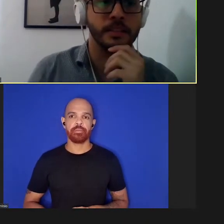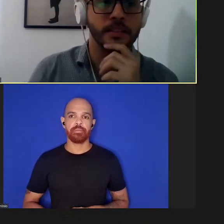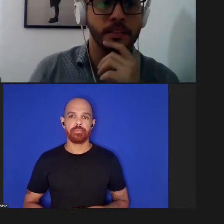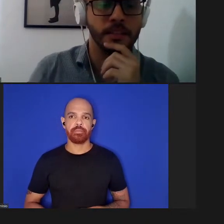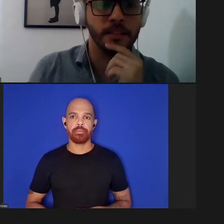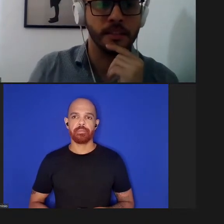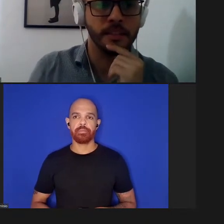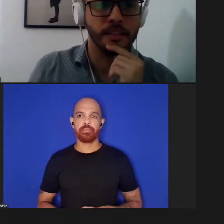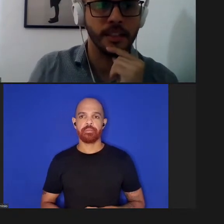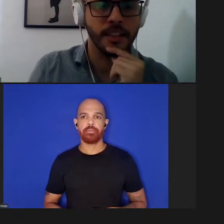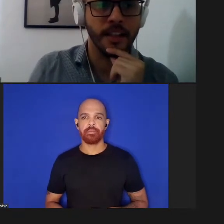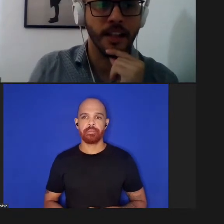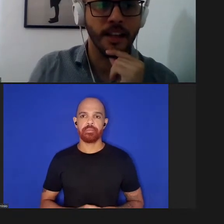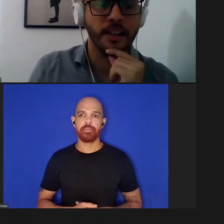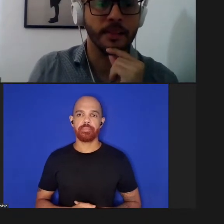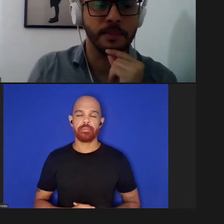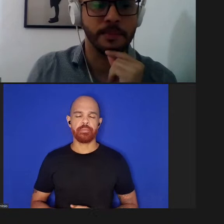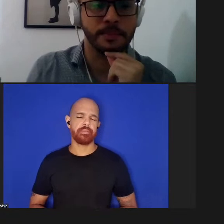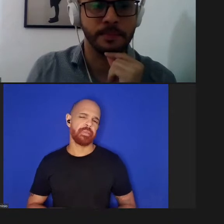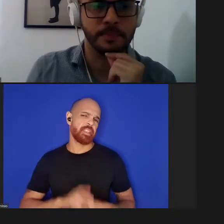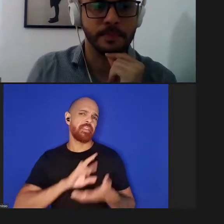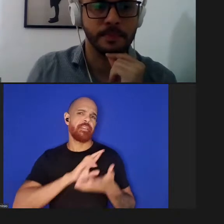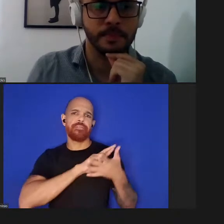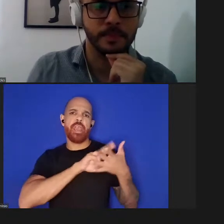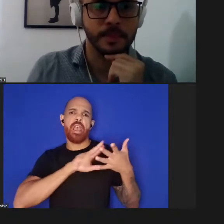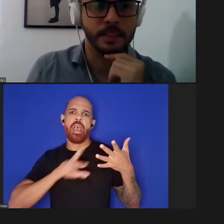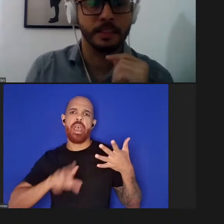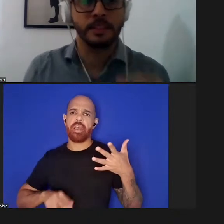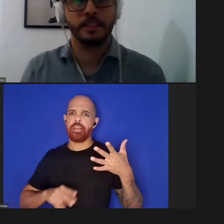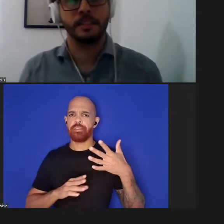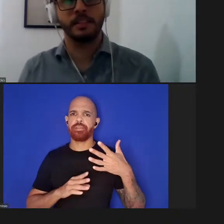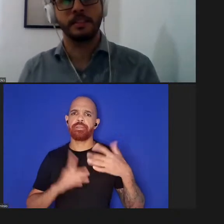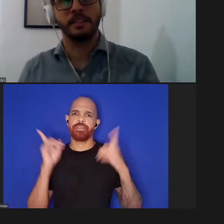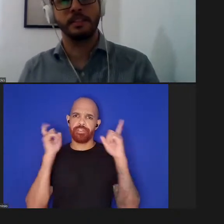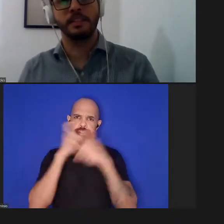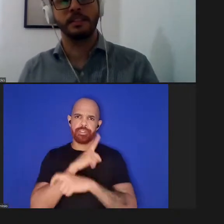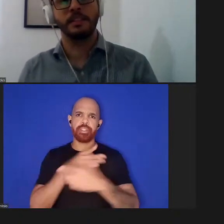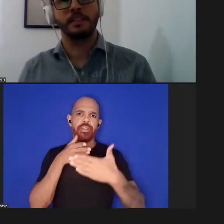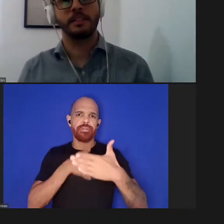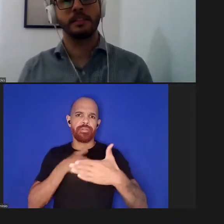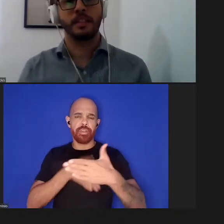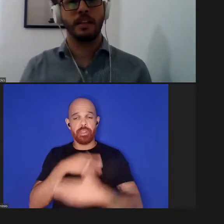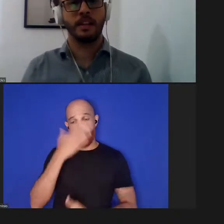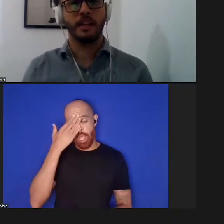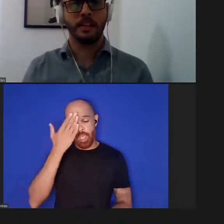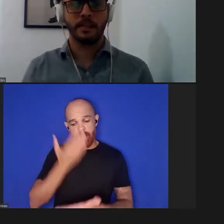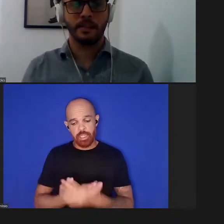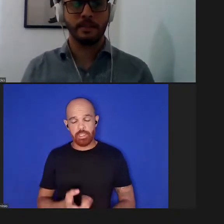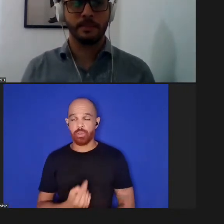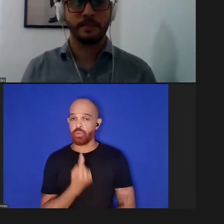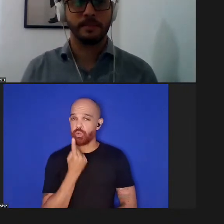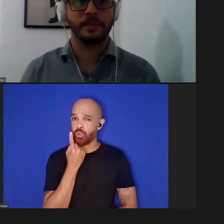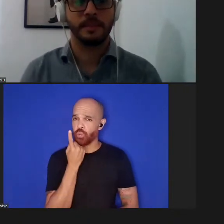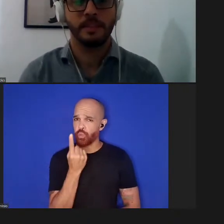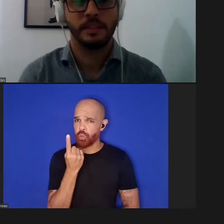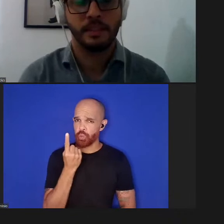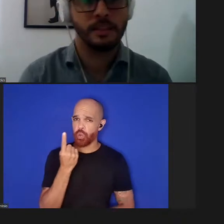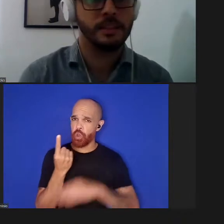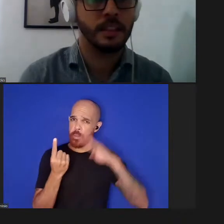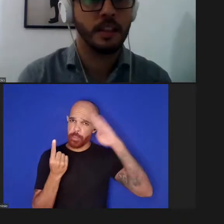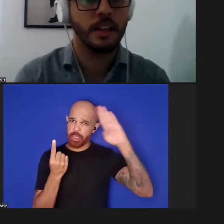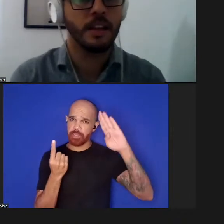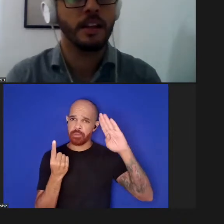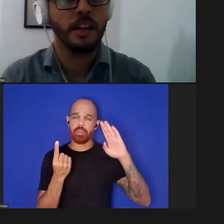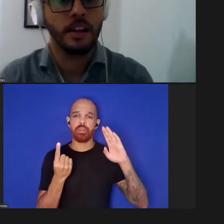bem foram vários desafios né eu eu acredito que um dos principais foi que a gente não se